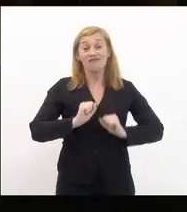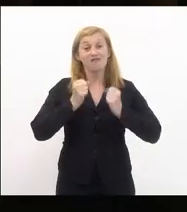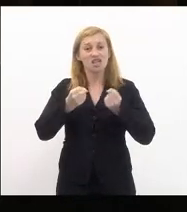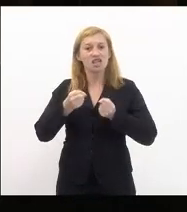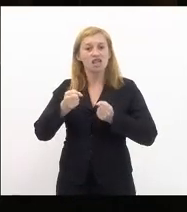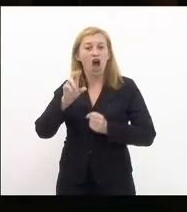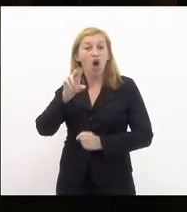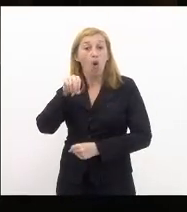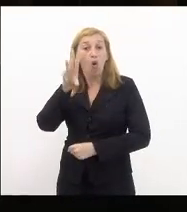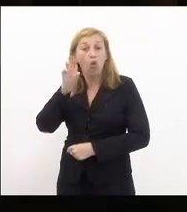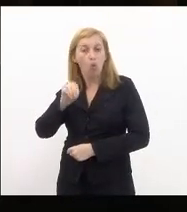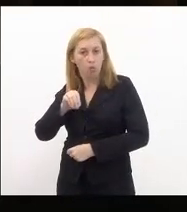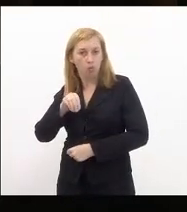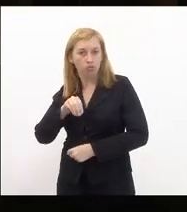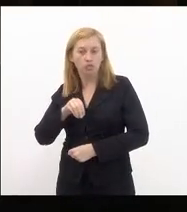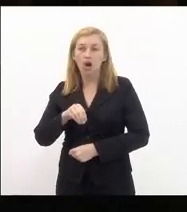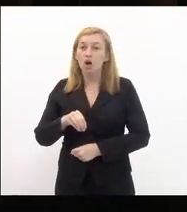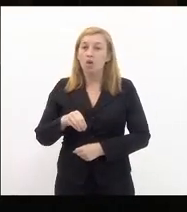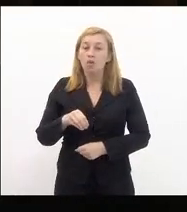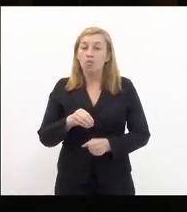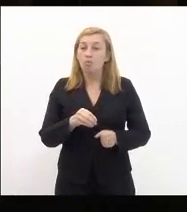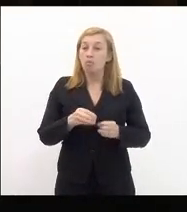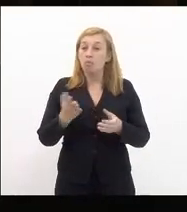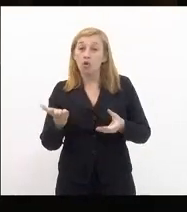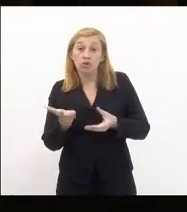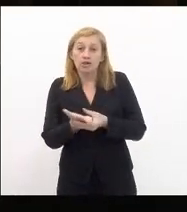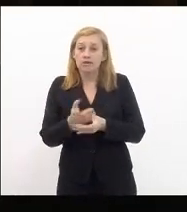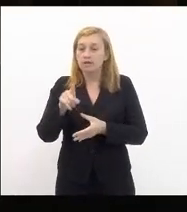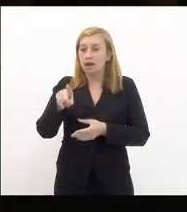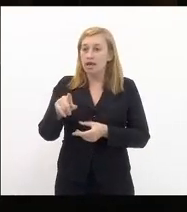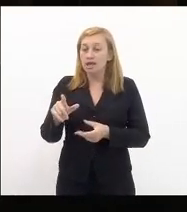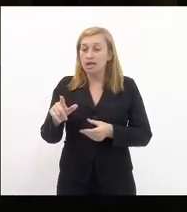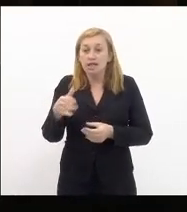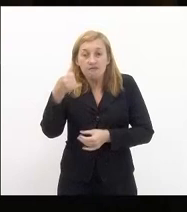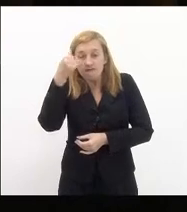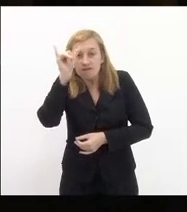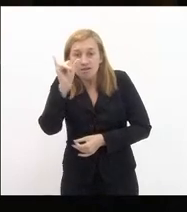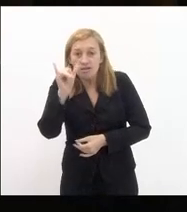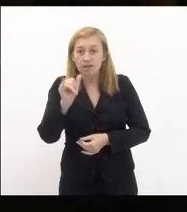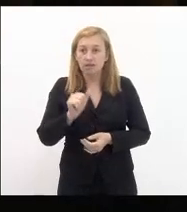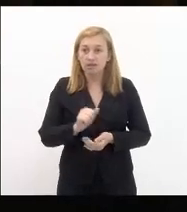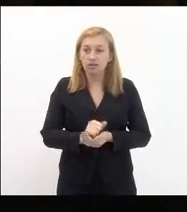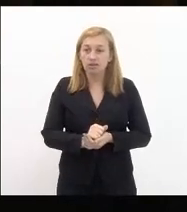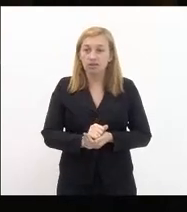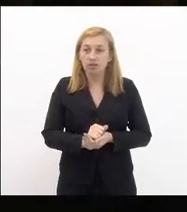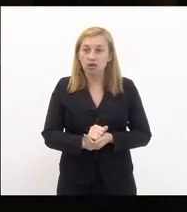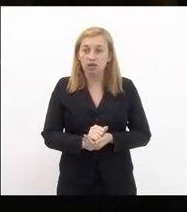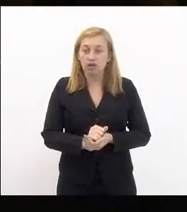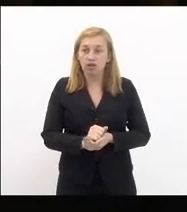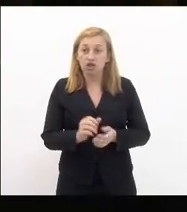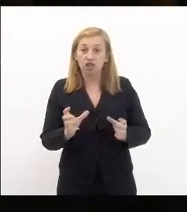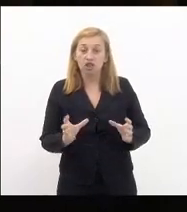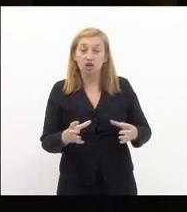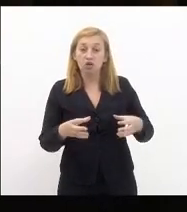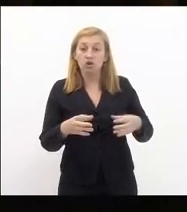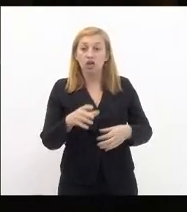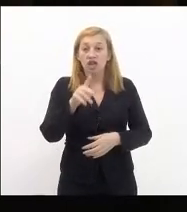processos ali de prevenção a partir do tal do kit covid